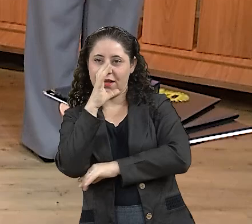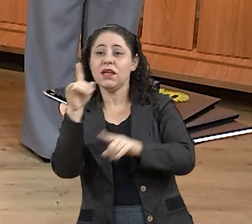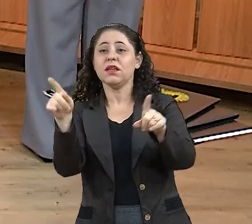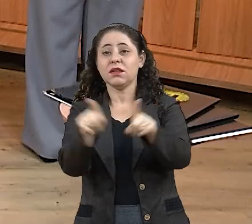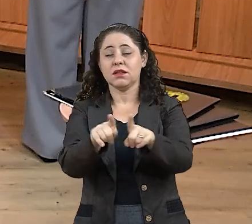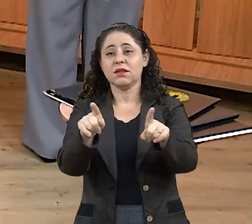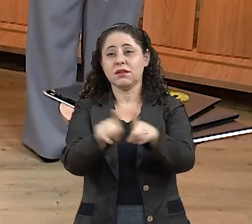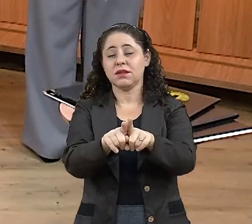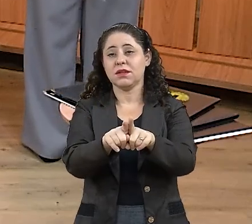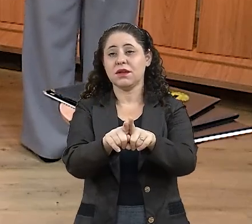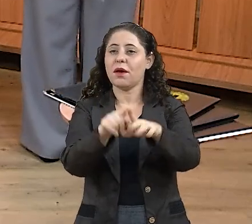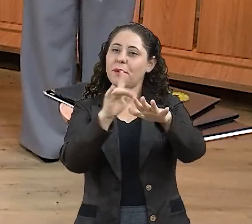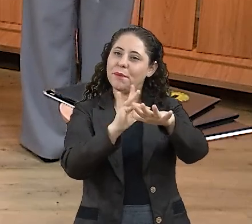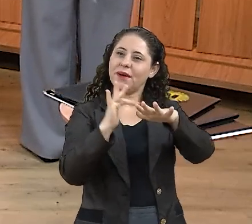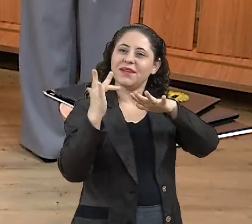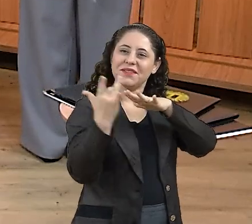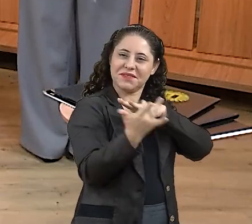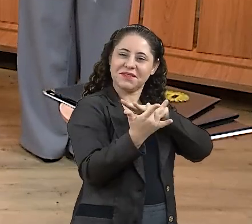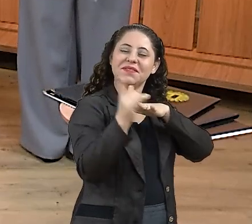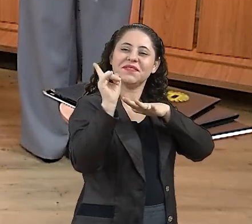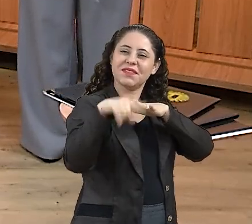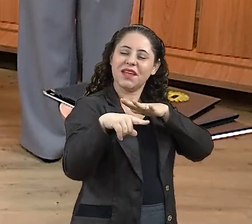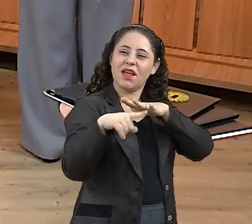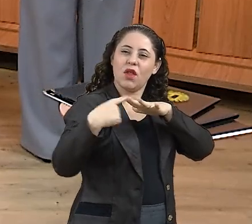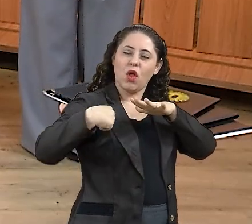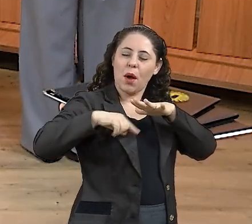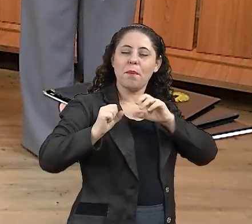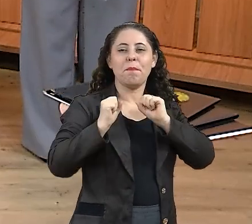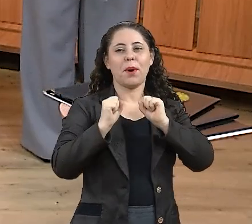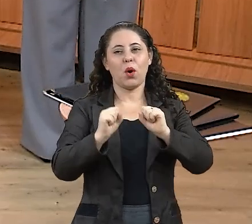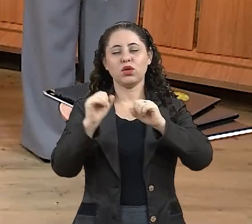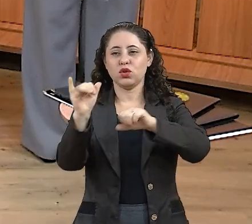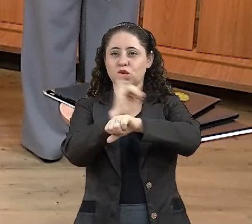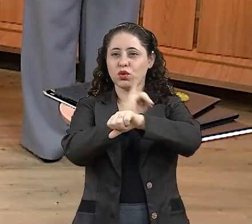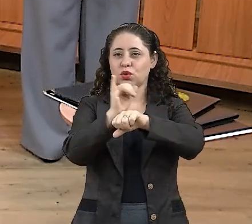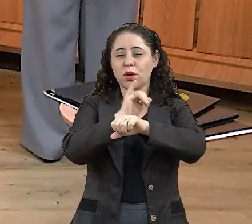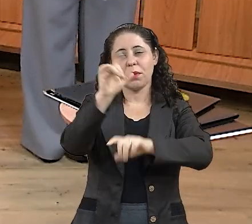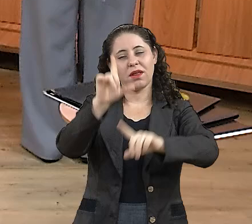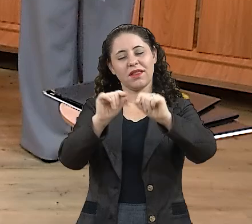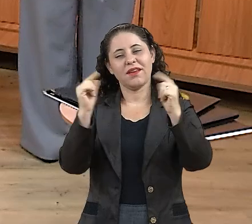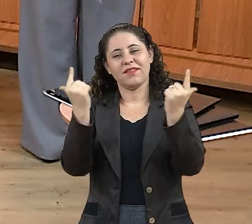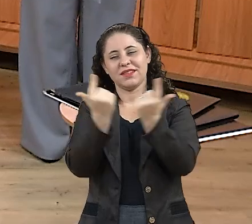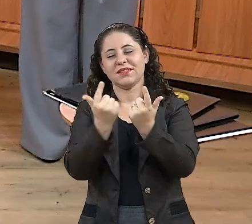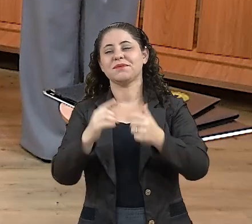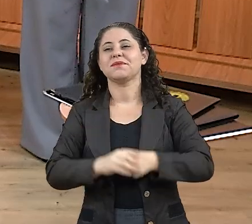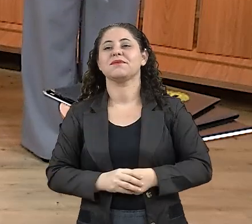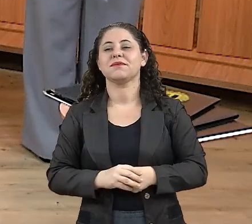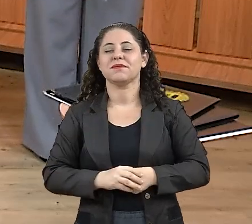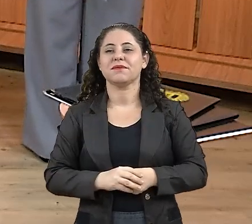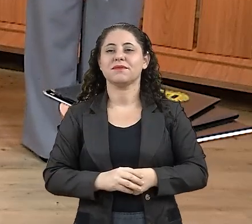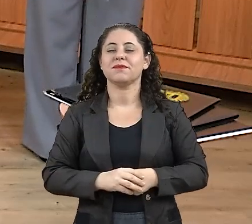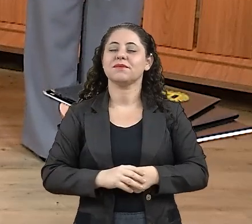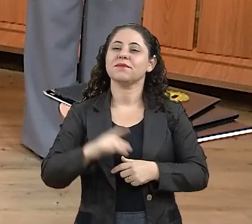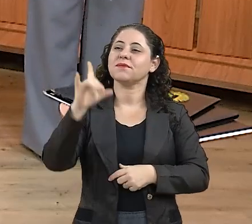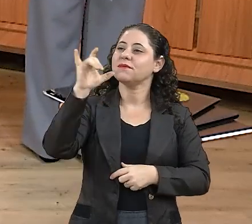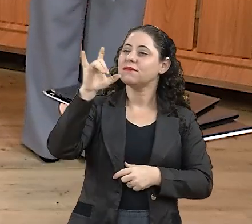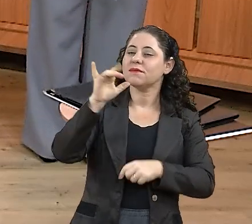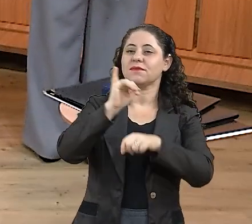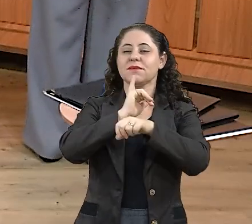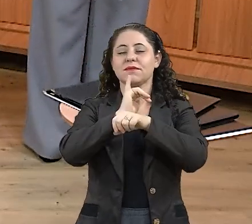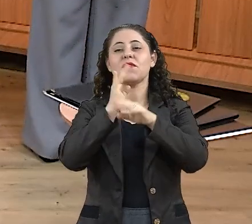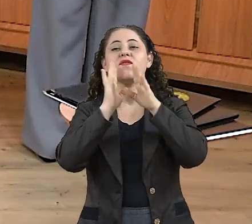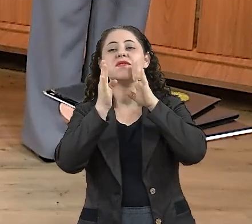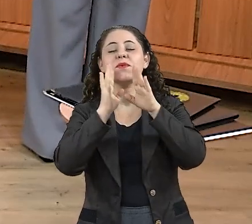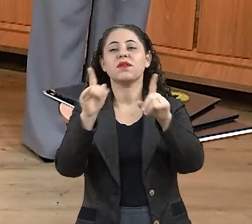E também temos as nossas mídias sociais. É isso aí. A gente pode acompanhar ao vivo pela TV e pelo YouTube. É isso mesmo. Instagram, Facebook.